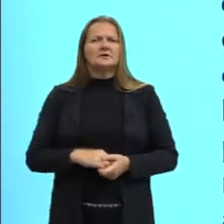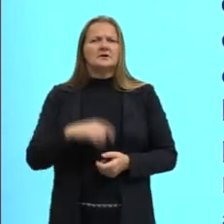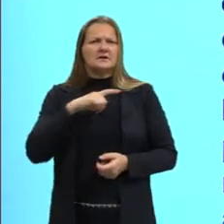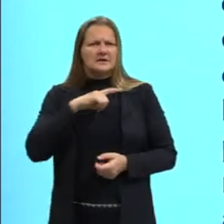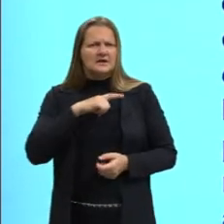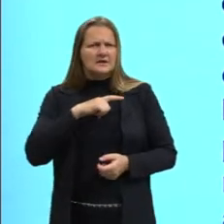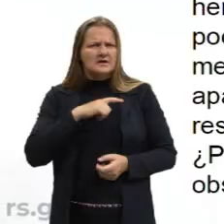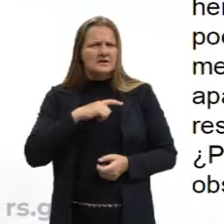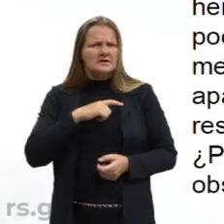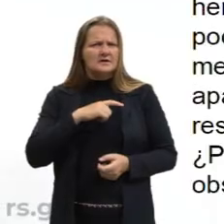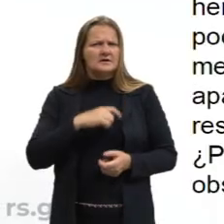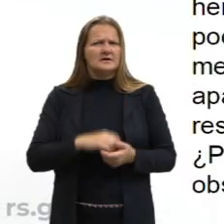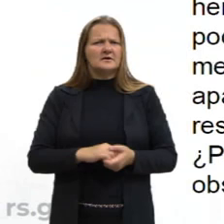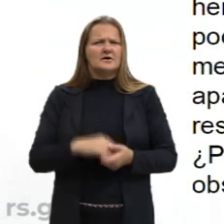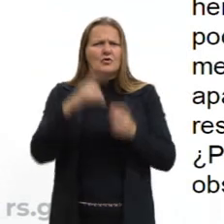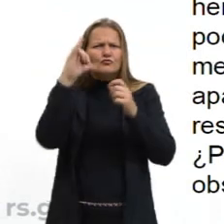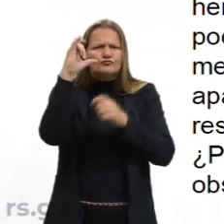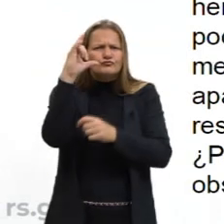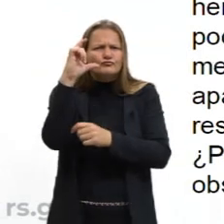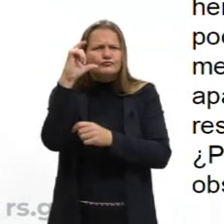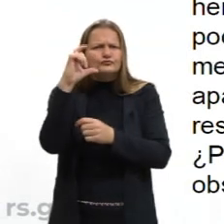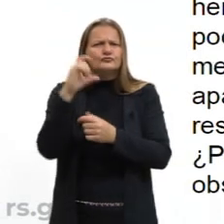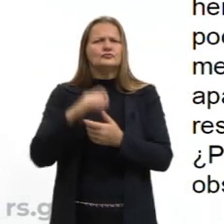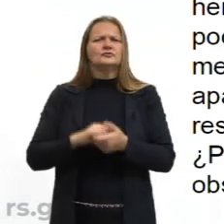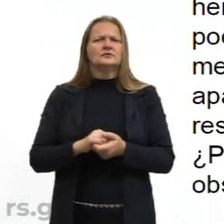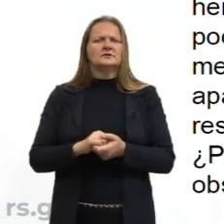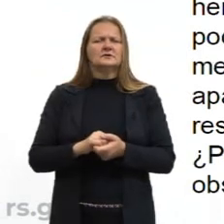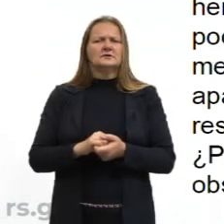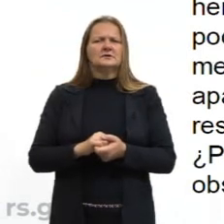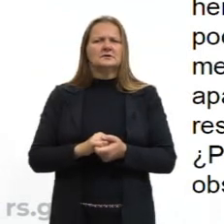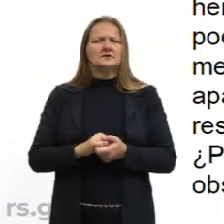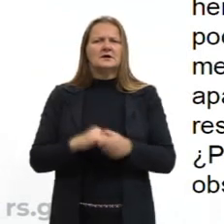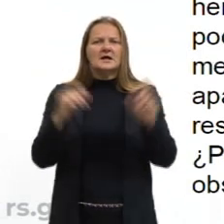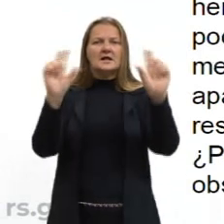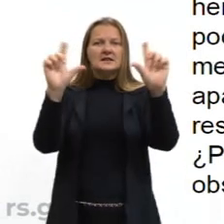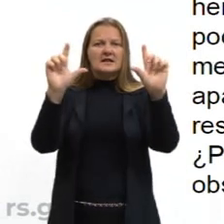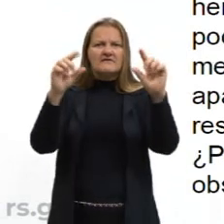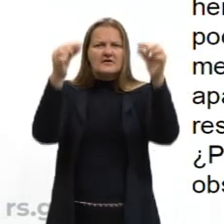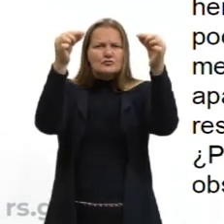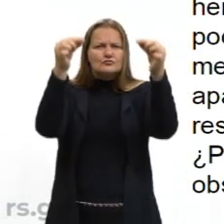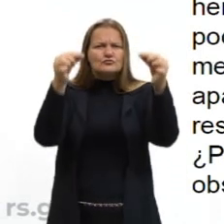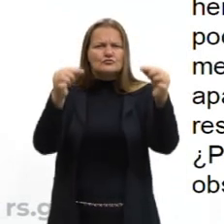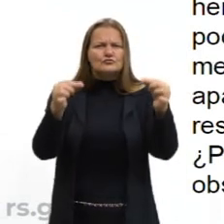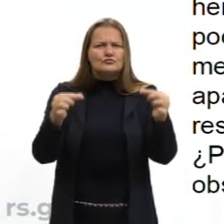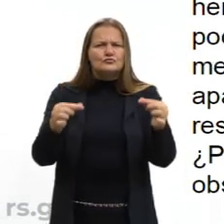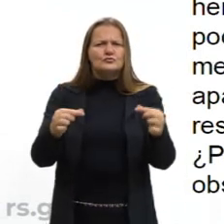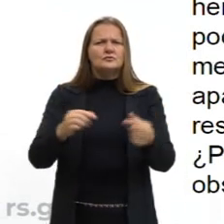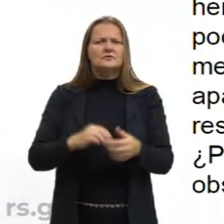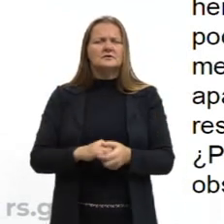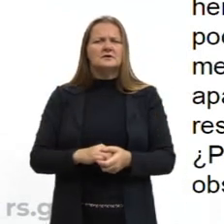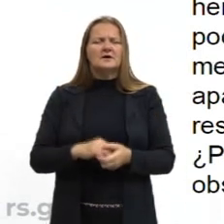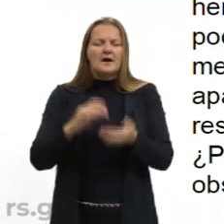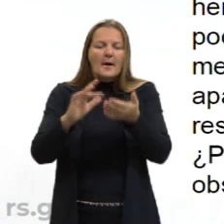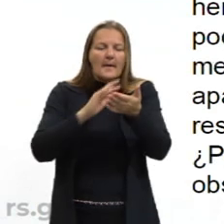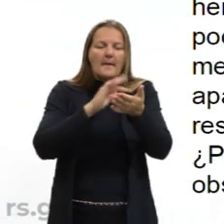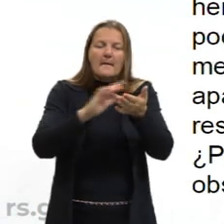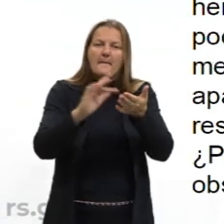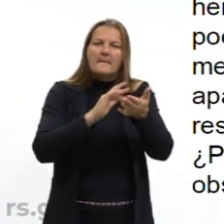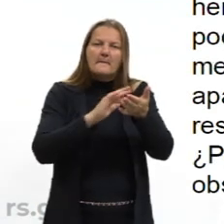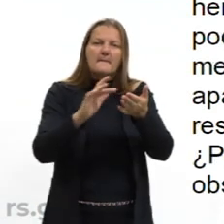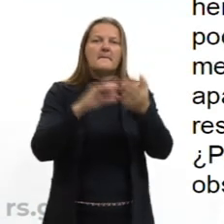Nintendo? Televisão de pantalha de plasma? Tem câmera digital? iPod? Nintendo?